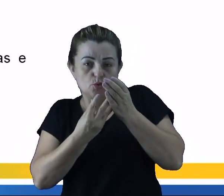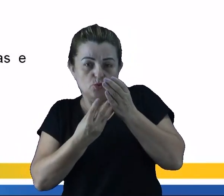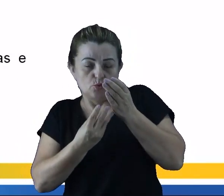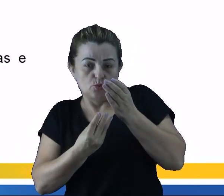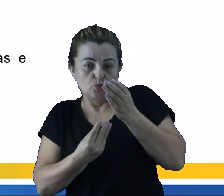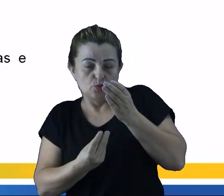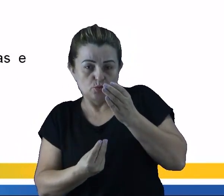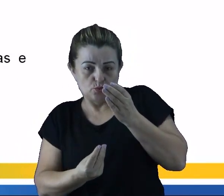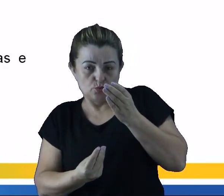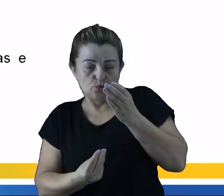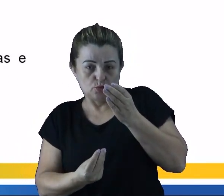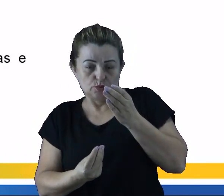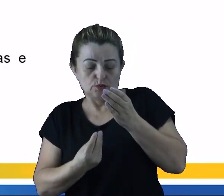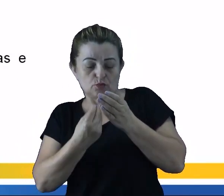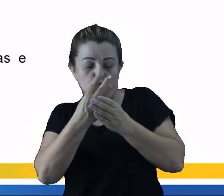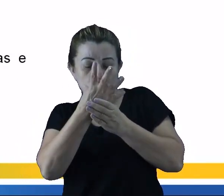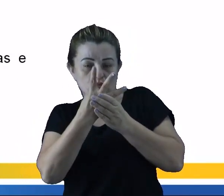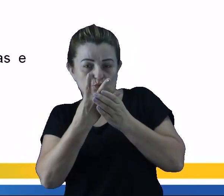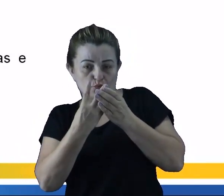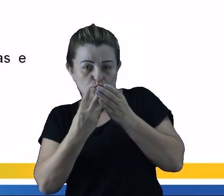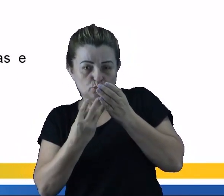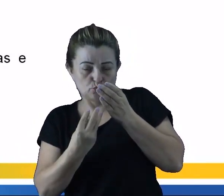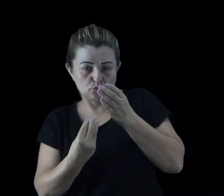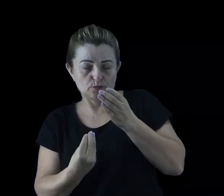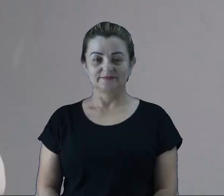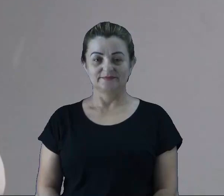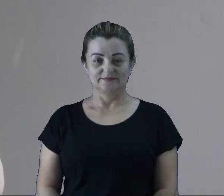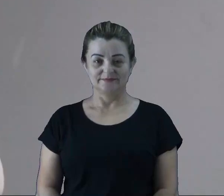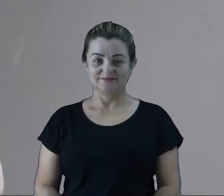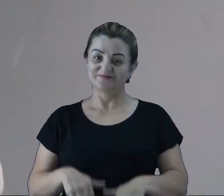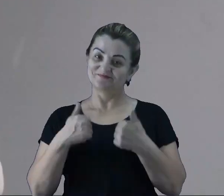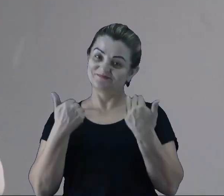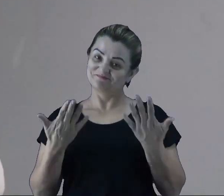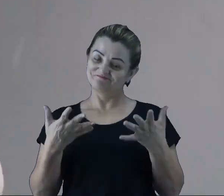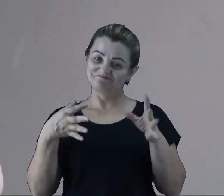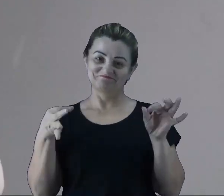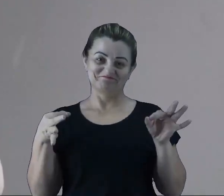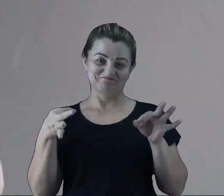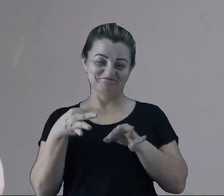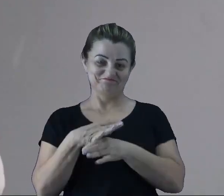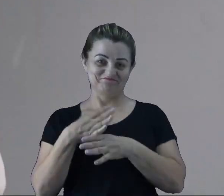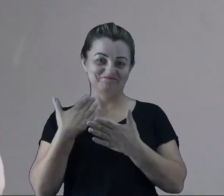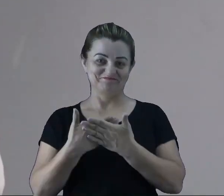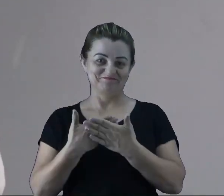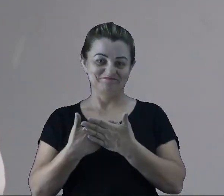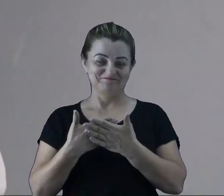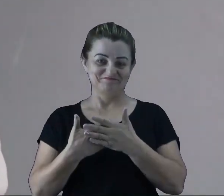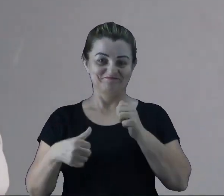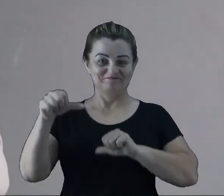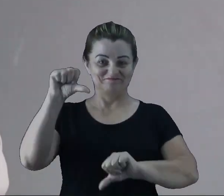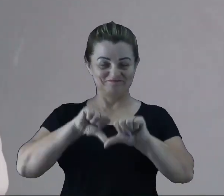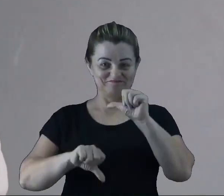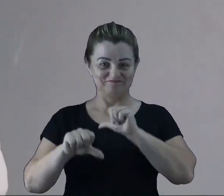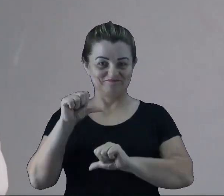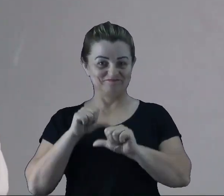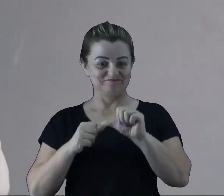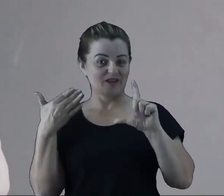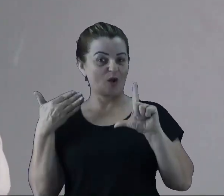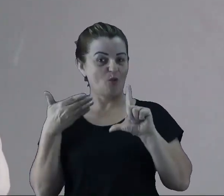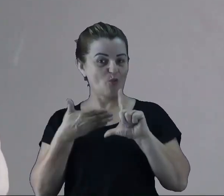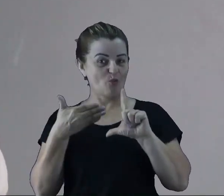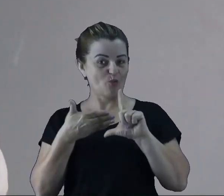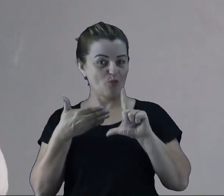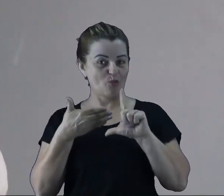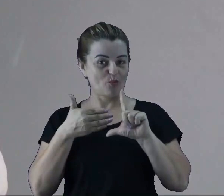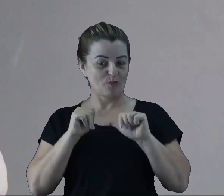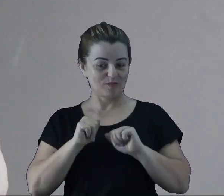caldo primário, ele vai ser passado ali por filtros. Então, terminamos aqui mais uma aula de química. Entre lá no portal